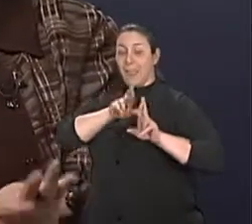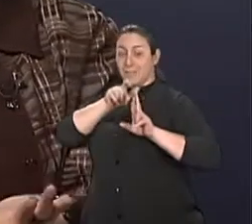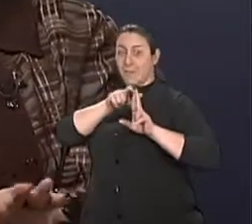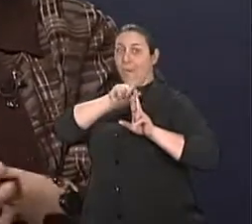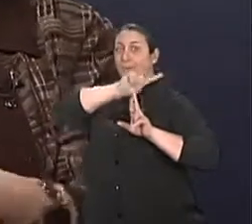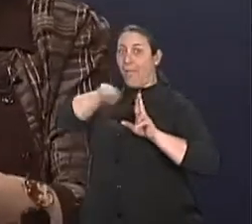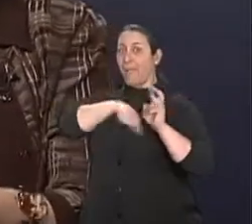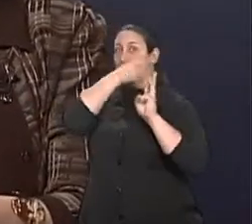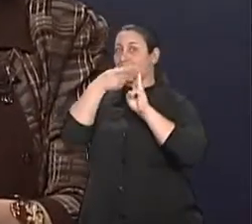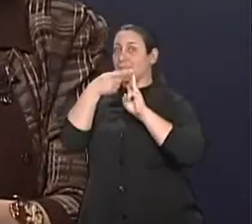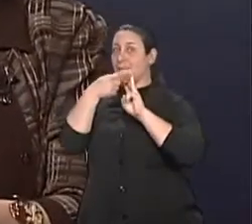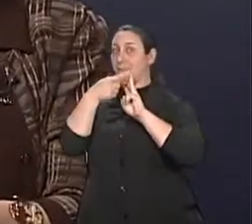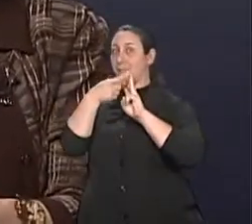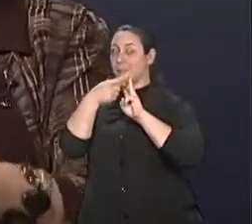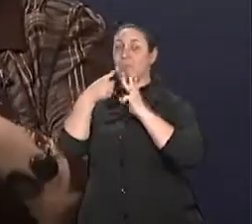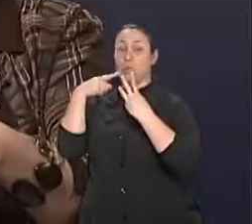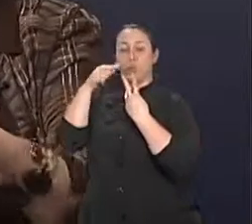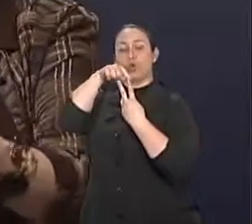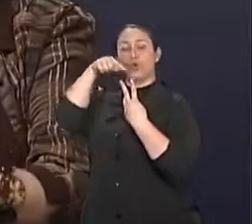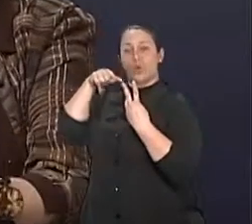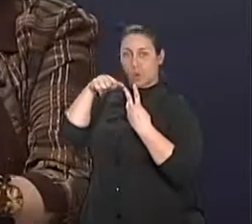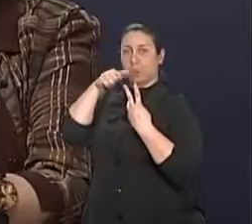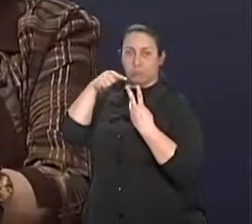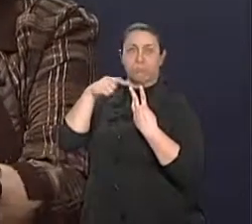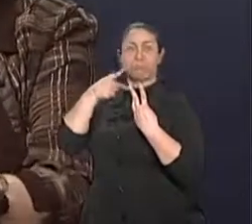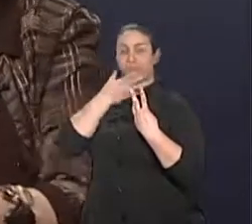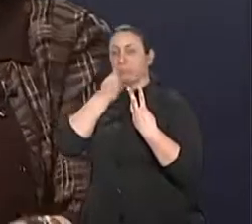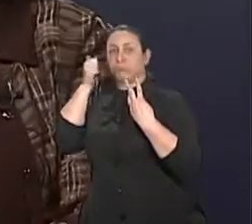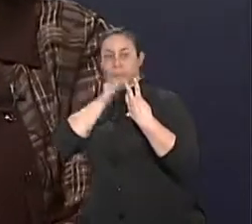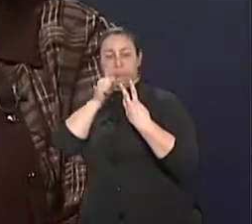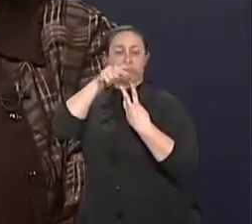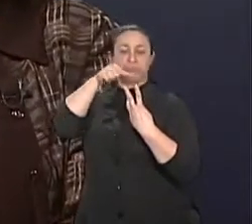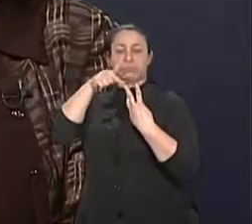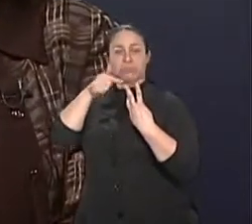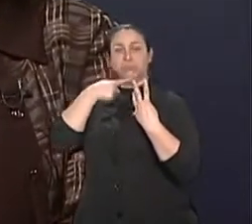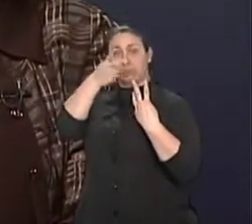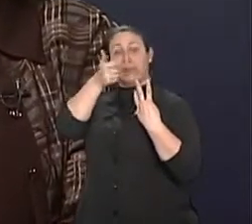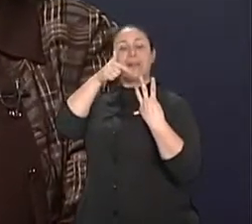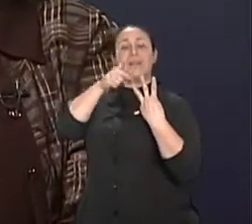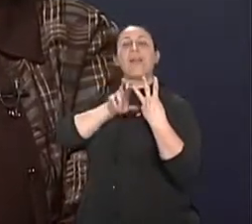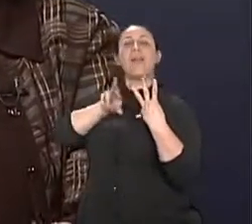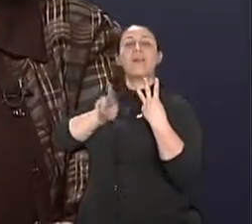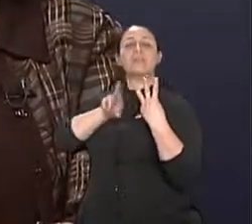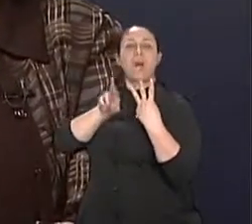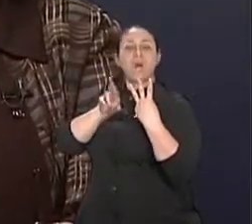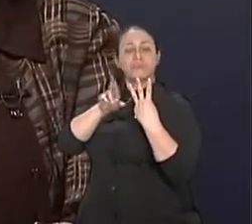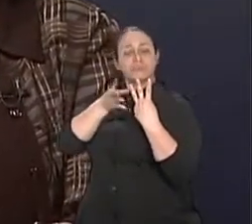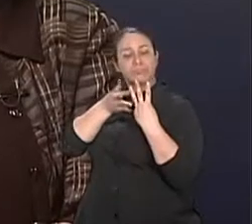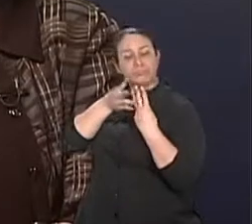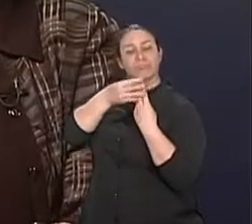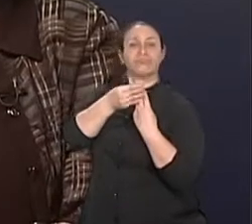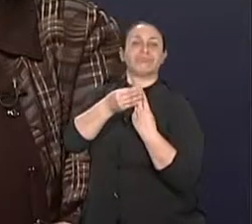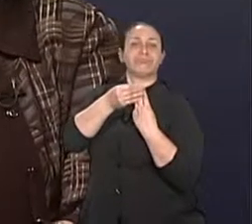o parceiro a dele e vocês dois na relação, a vida deles. Quando chega lá é que foi